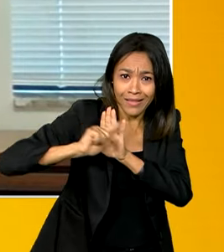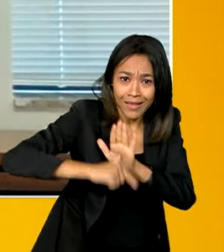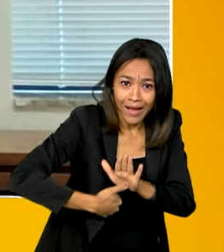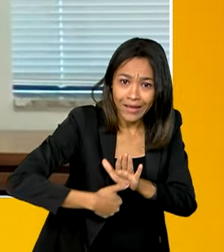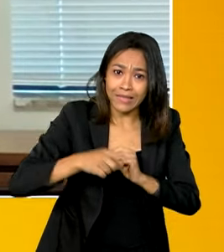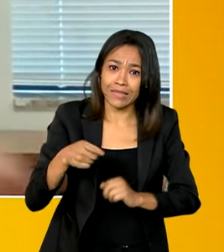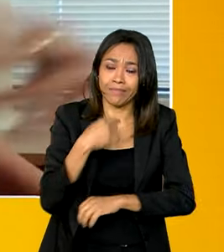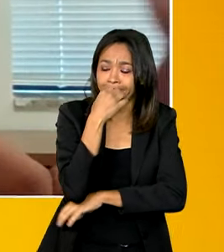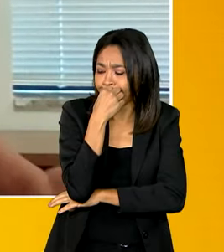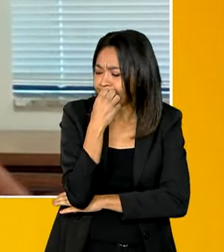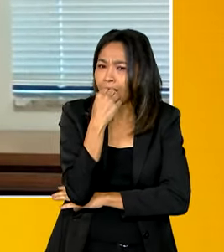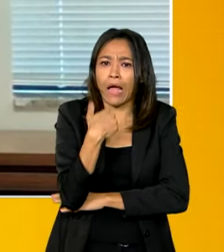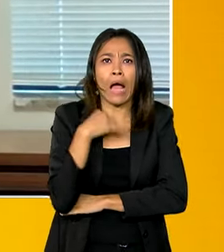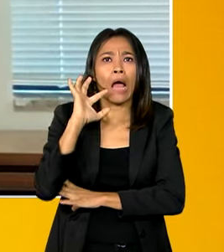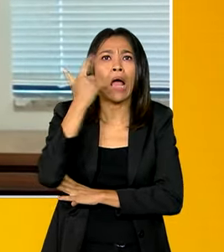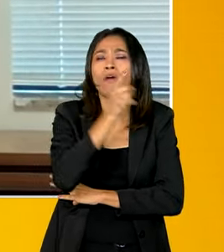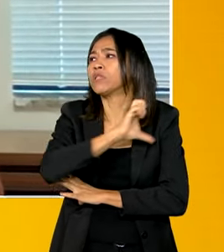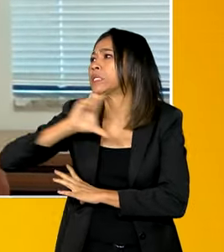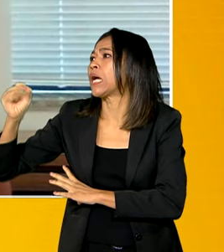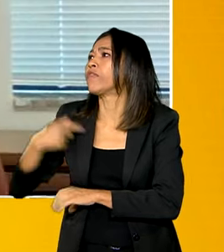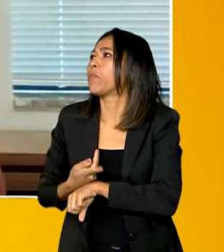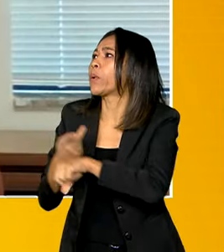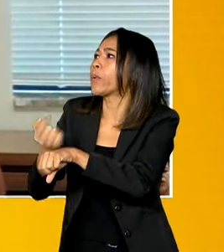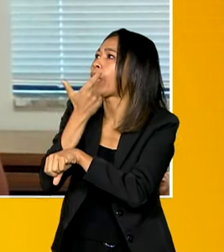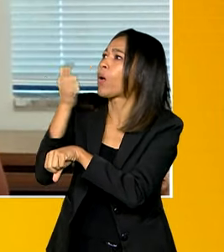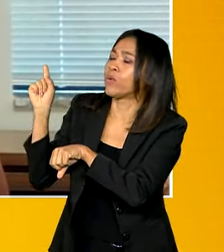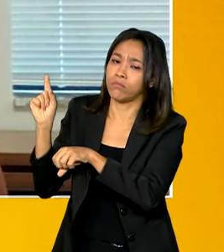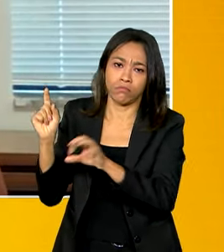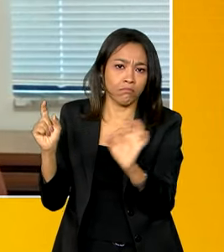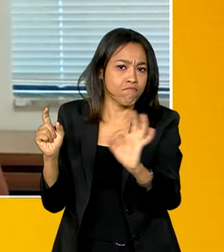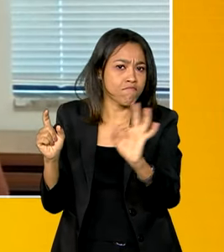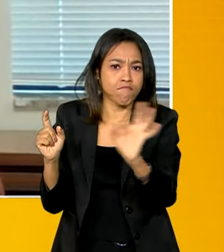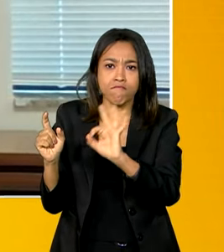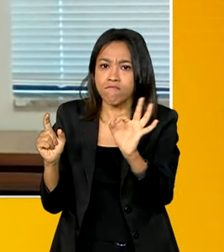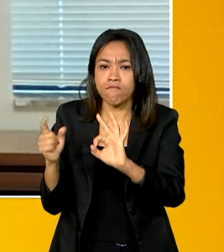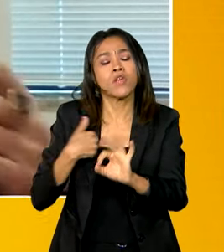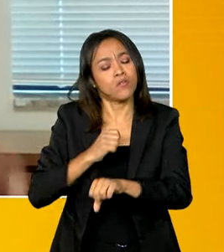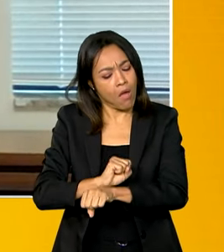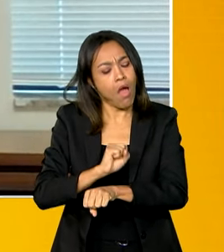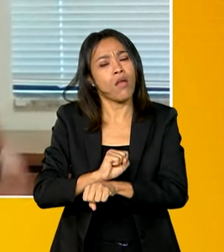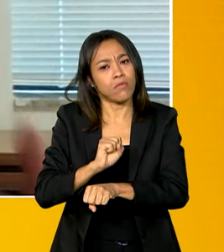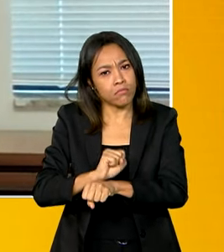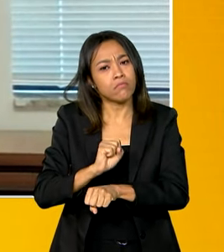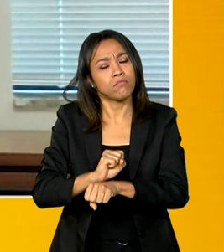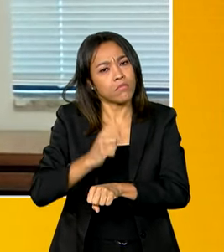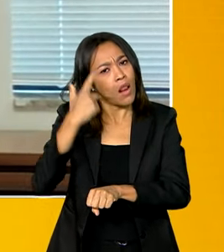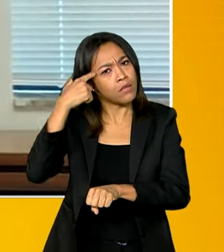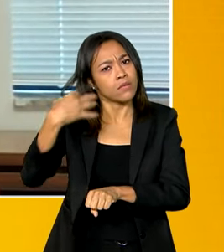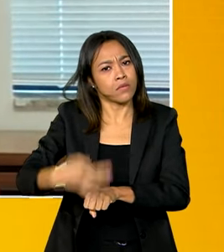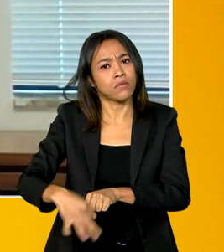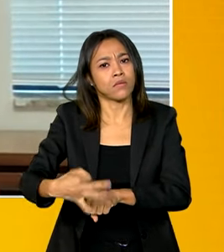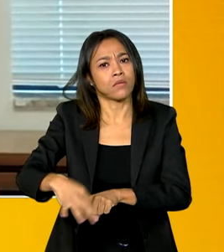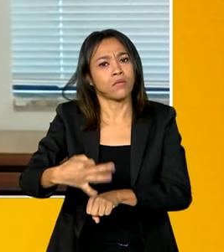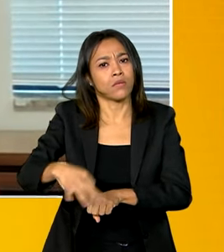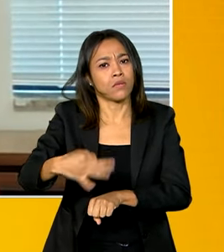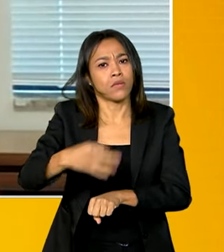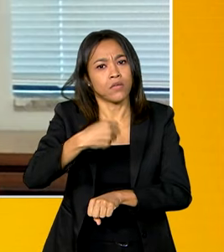intenção de sair e procurar outro modo de transporte. A população espera porque ela conta com esse